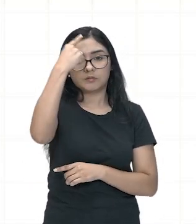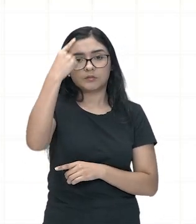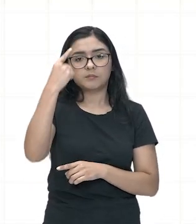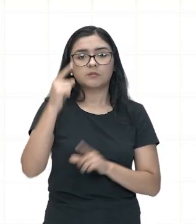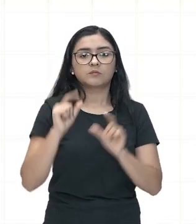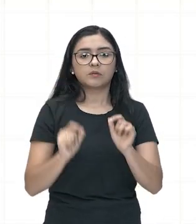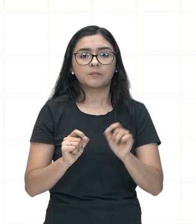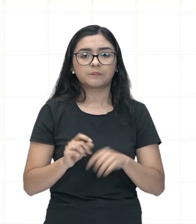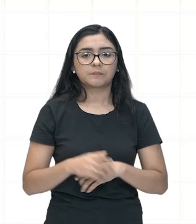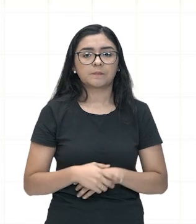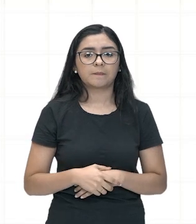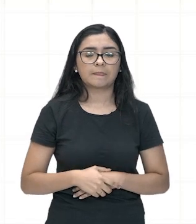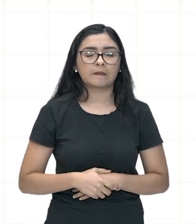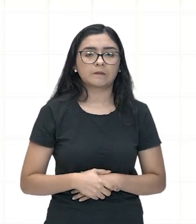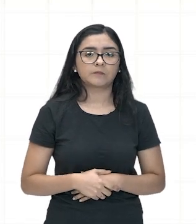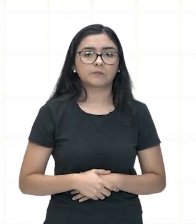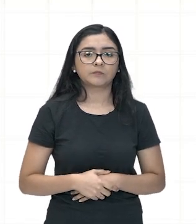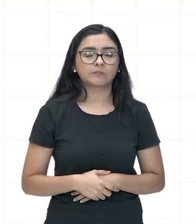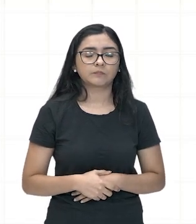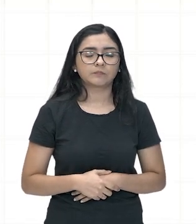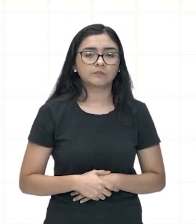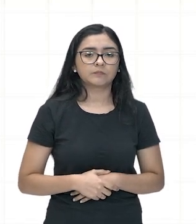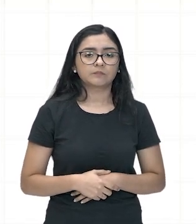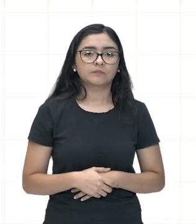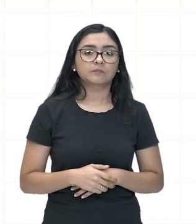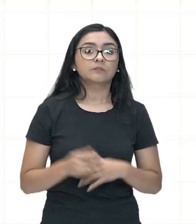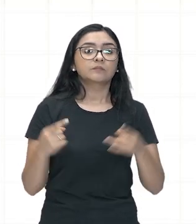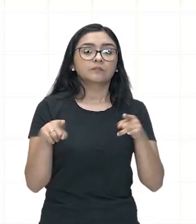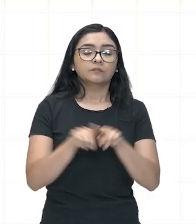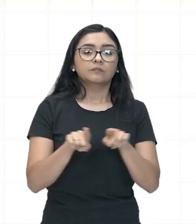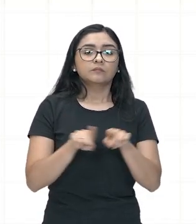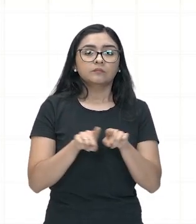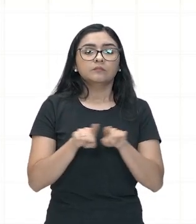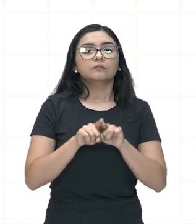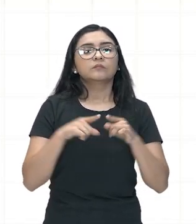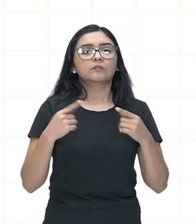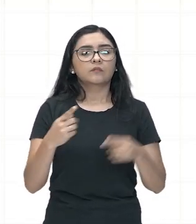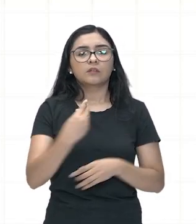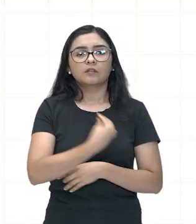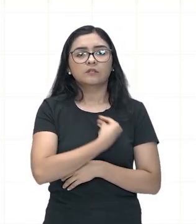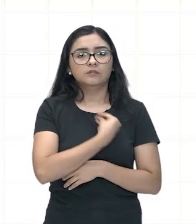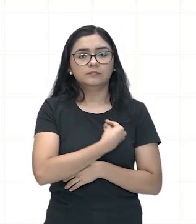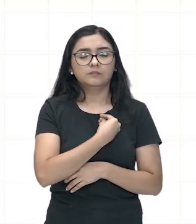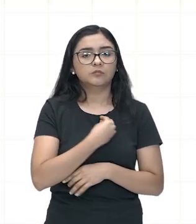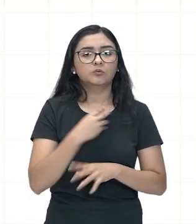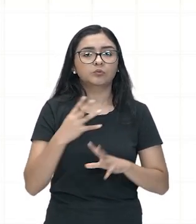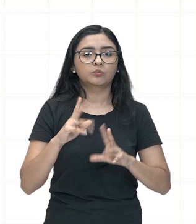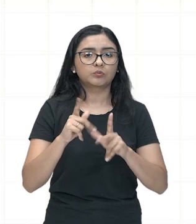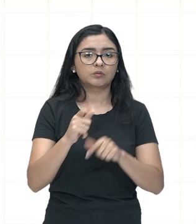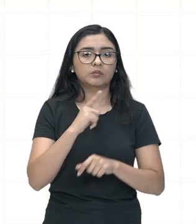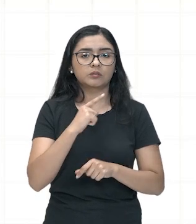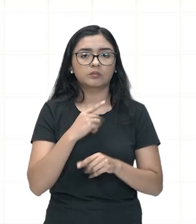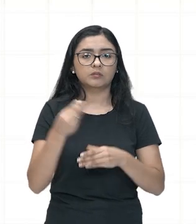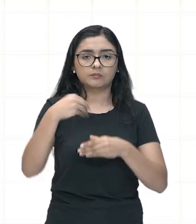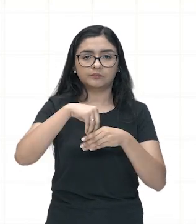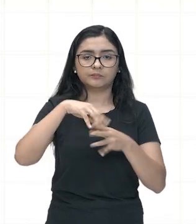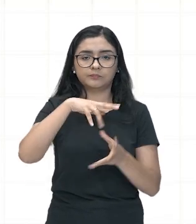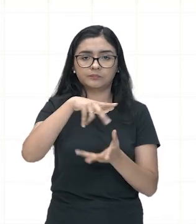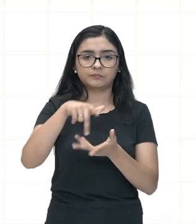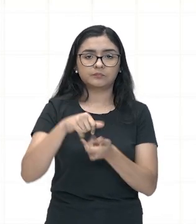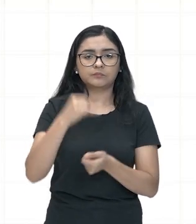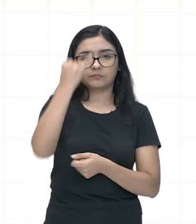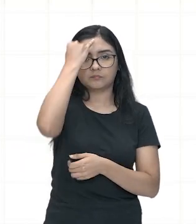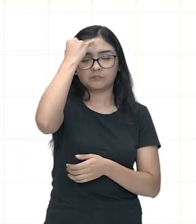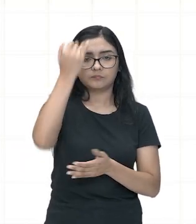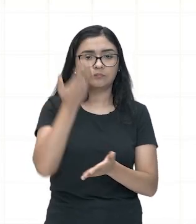pensadores e o que existia, o que existe no mundo também. As ideias deles então continuam sendo